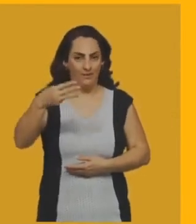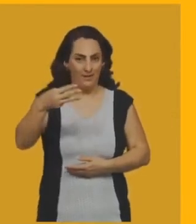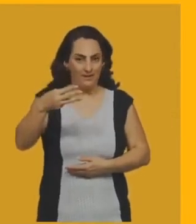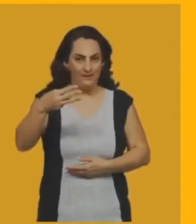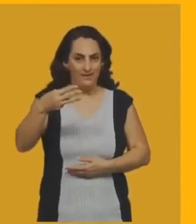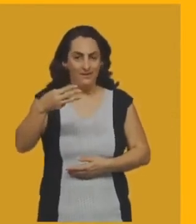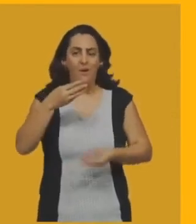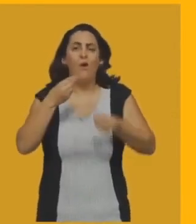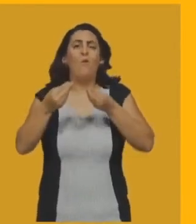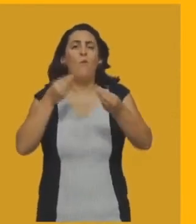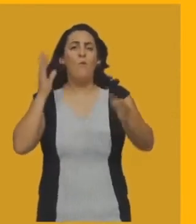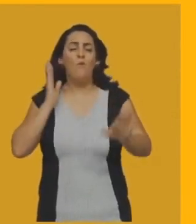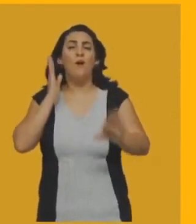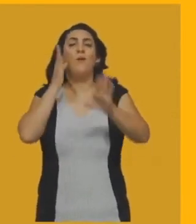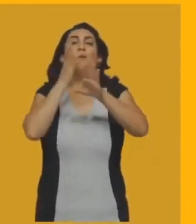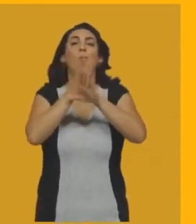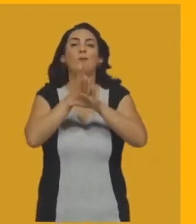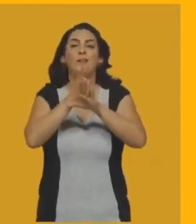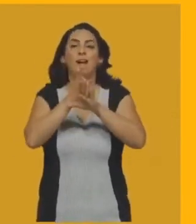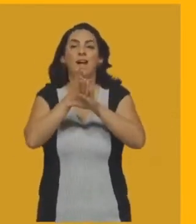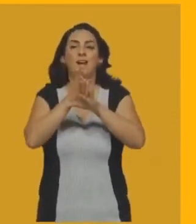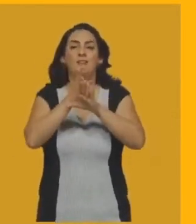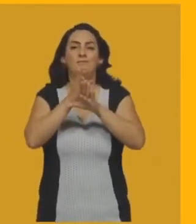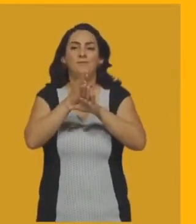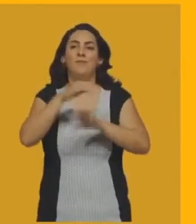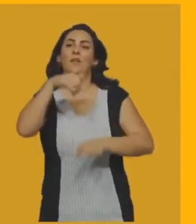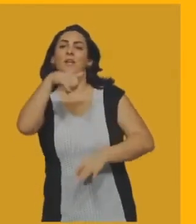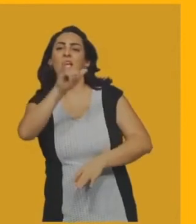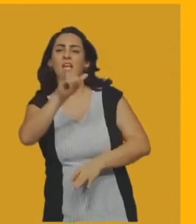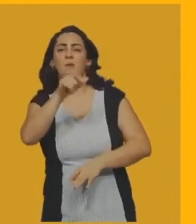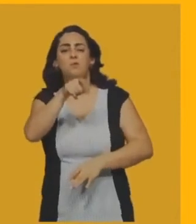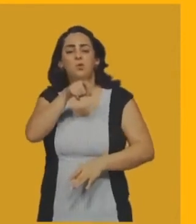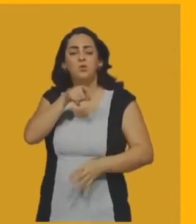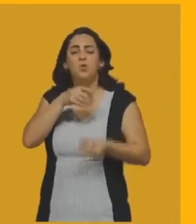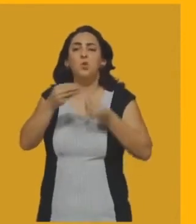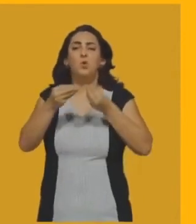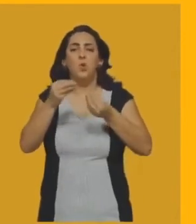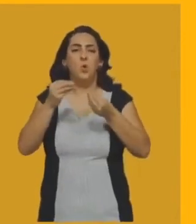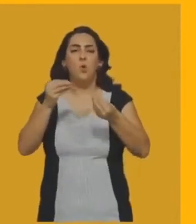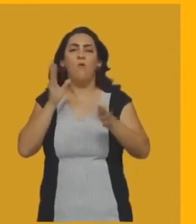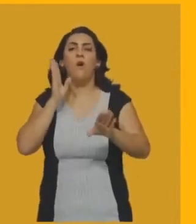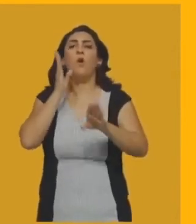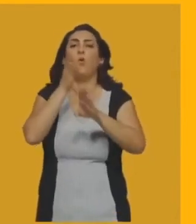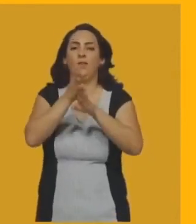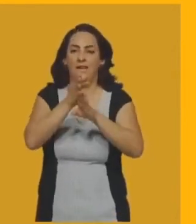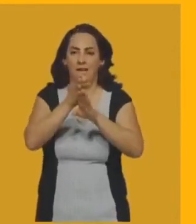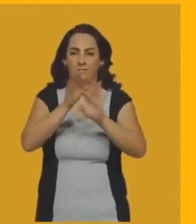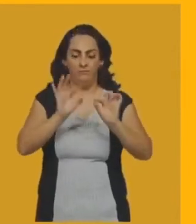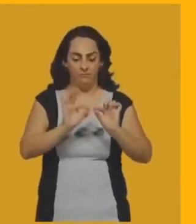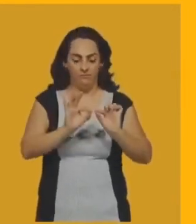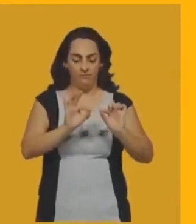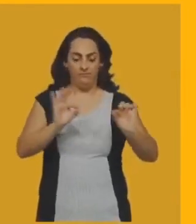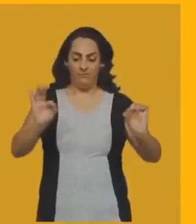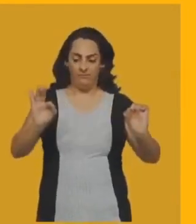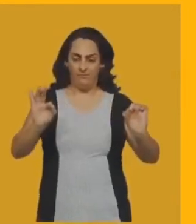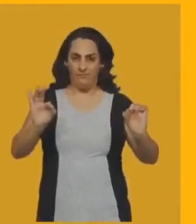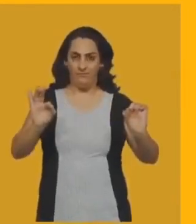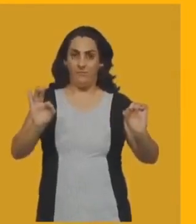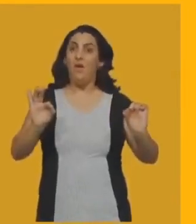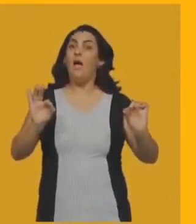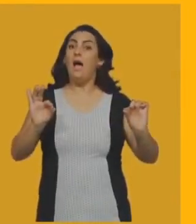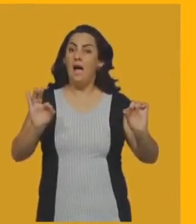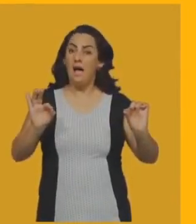3. Então, olha, como que eu descubro? Observe que a reta R e S